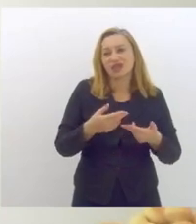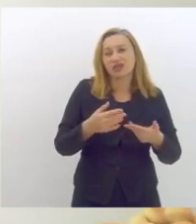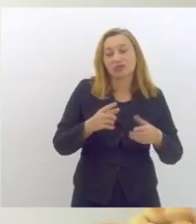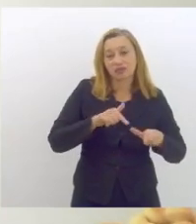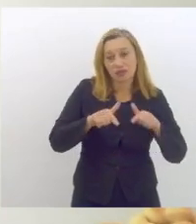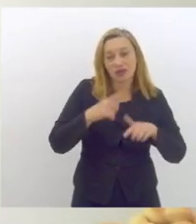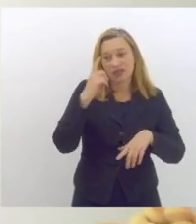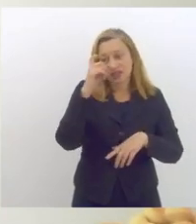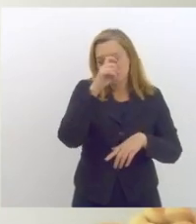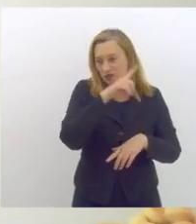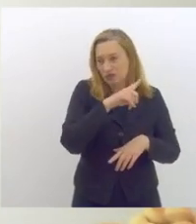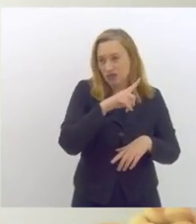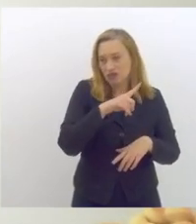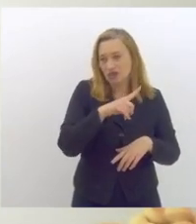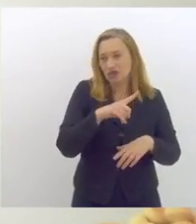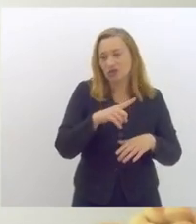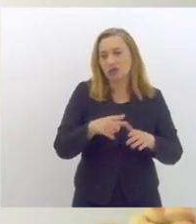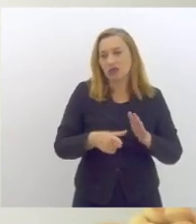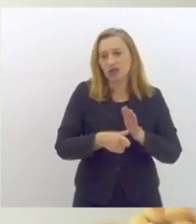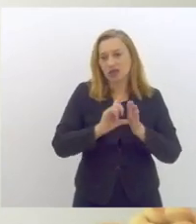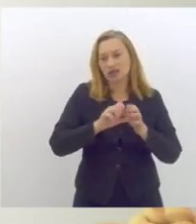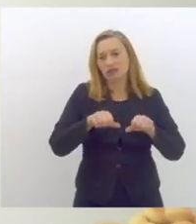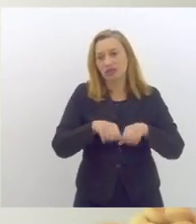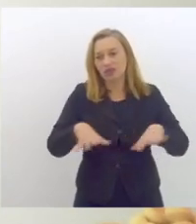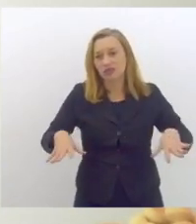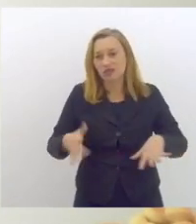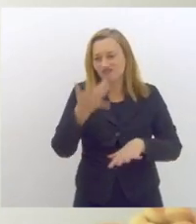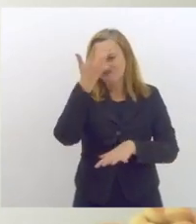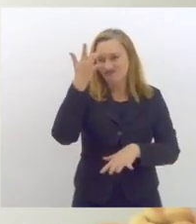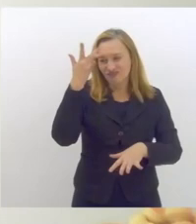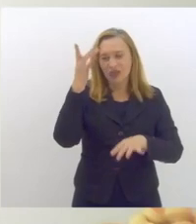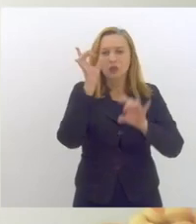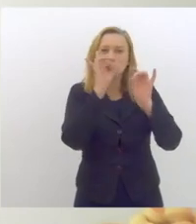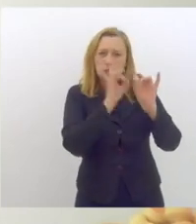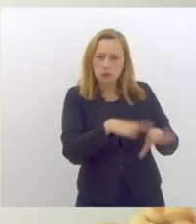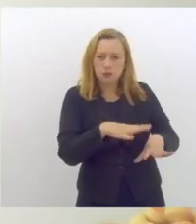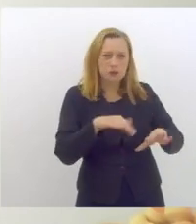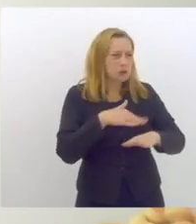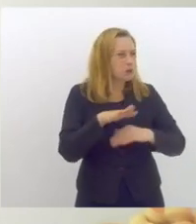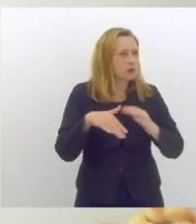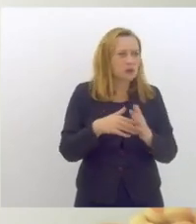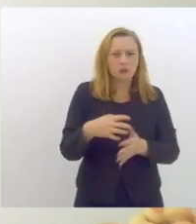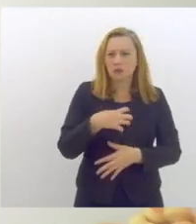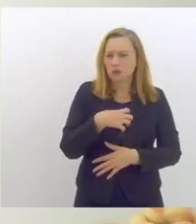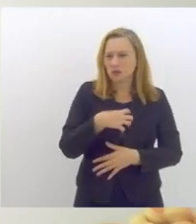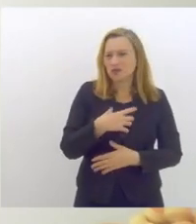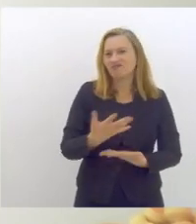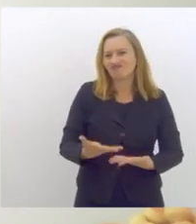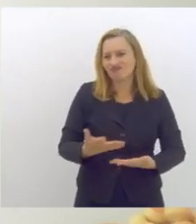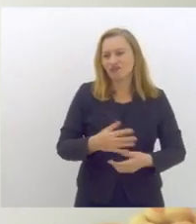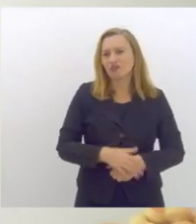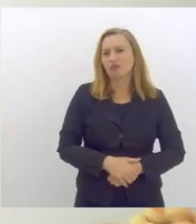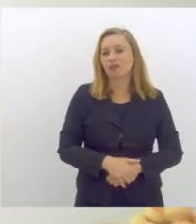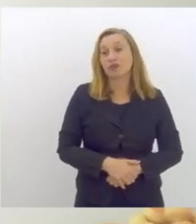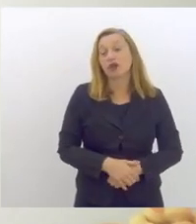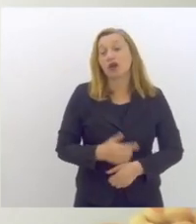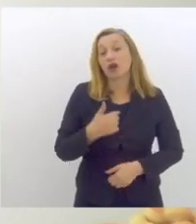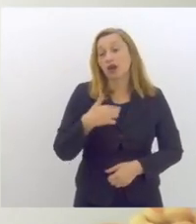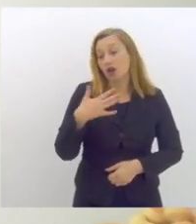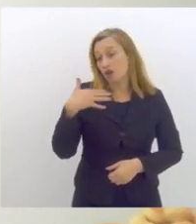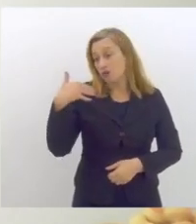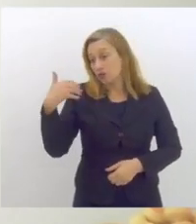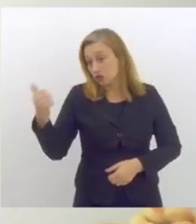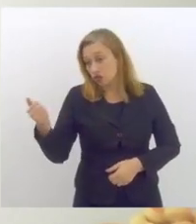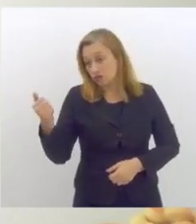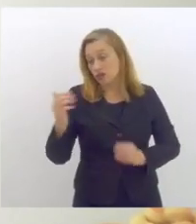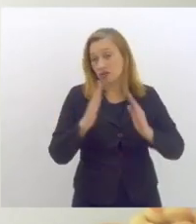a saúde mental realmente está abandonada em todos os sentidos eu fui chamada